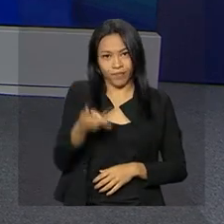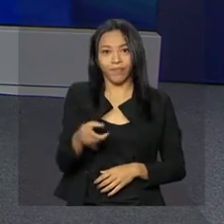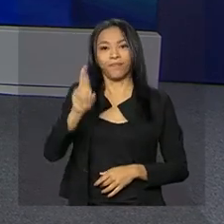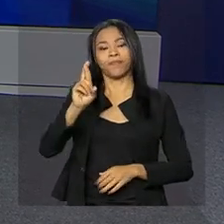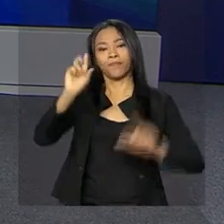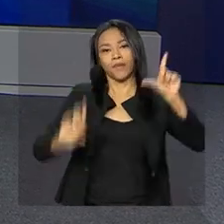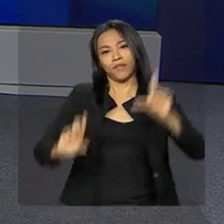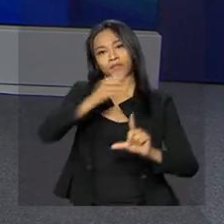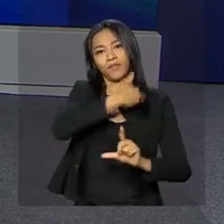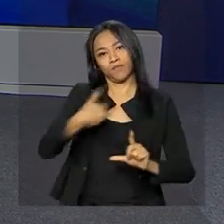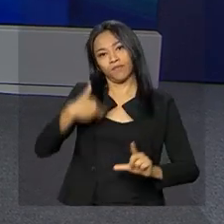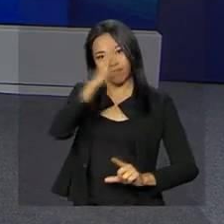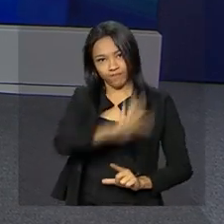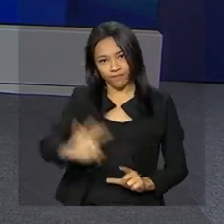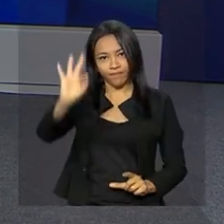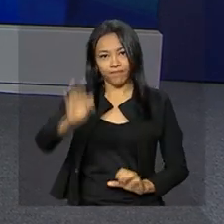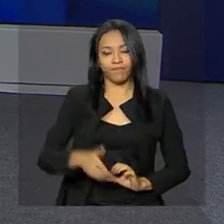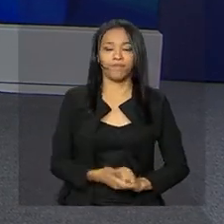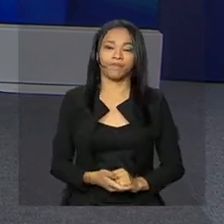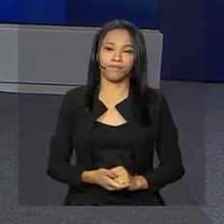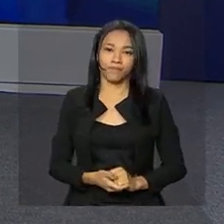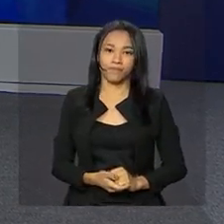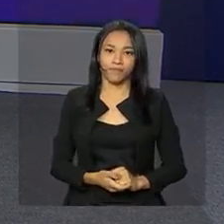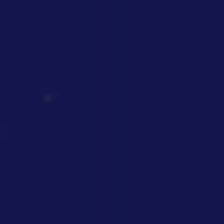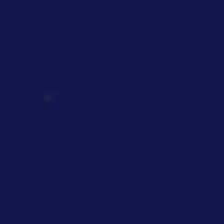Nós Vem ver do Governo Federal.